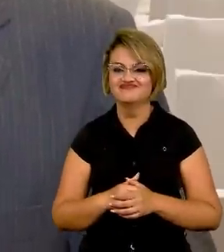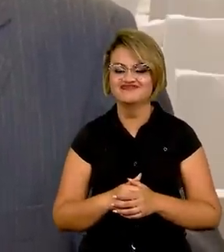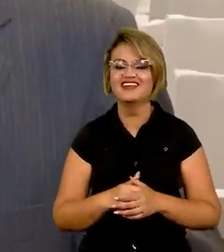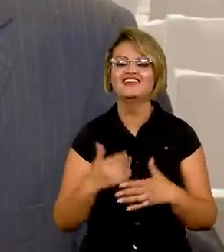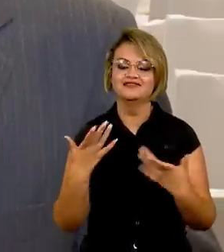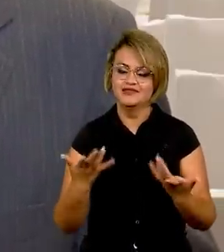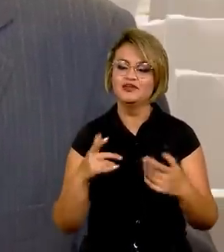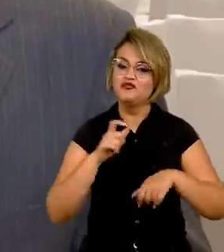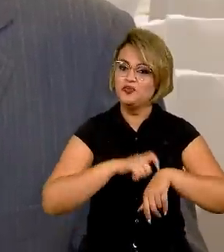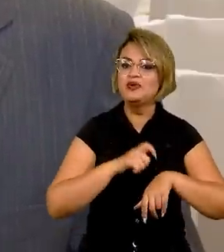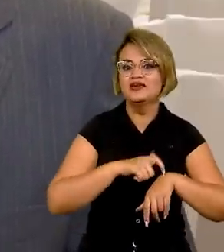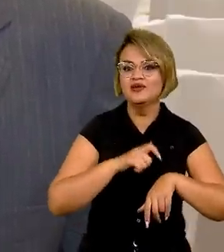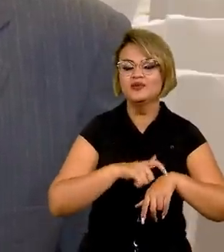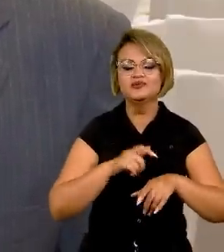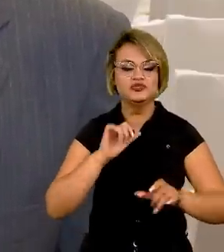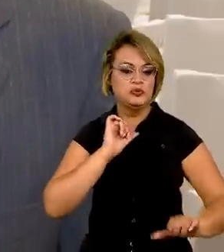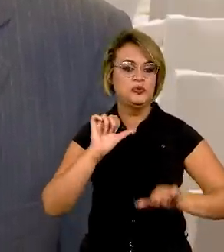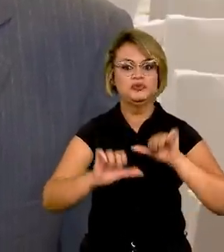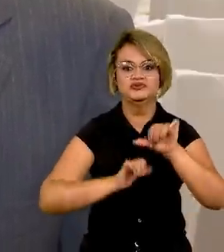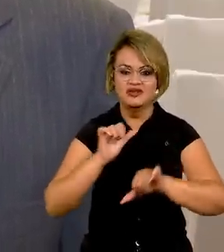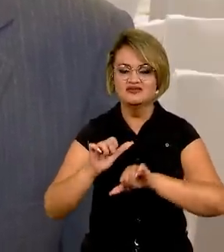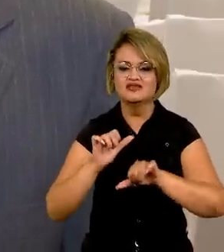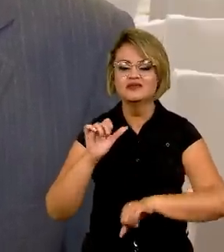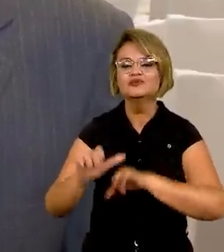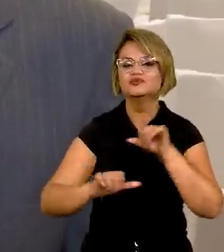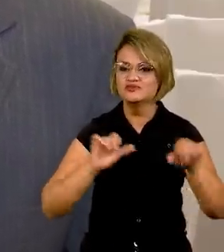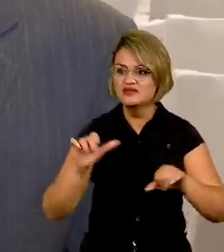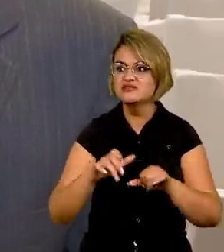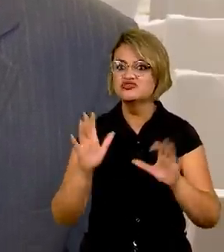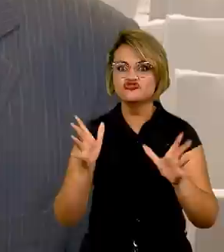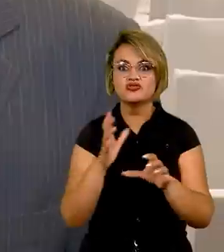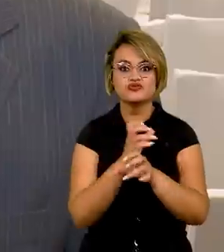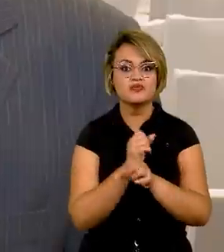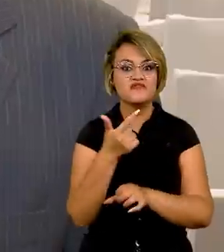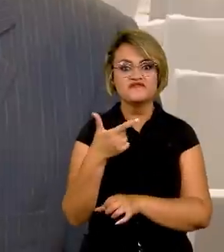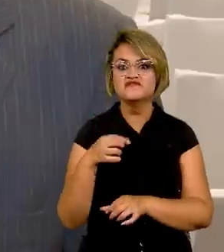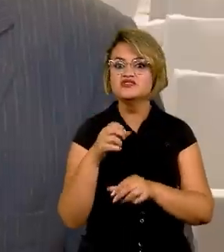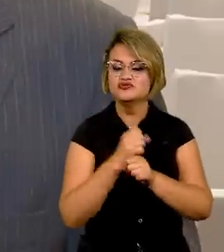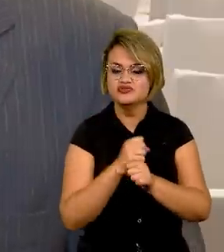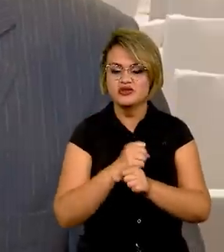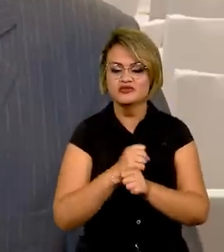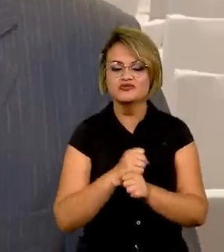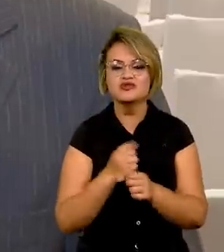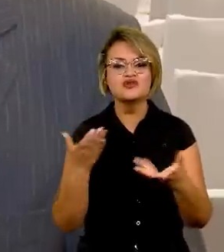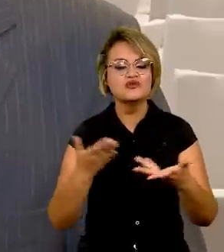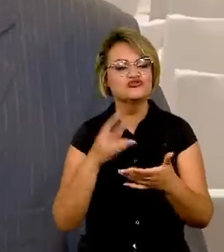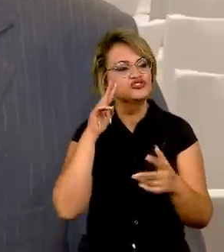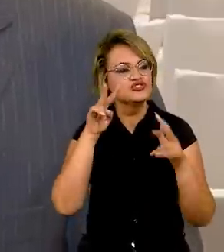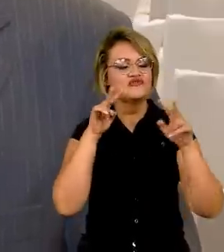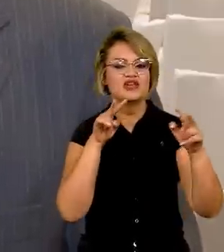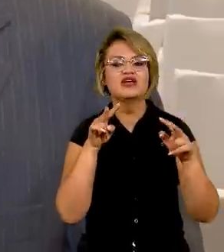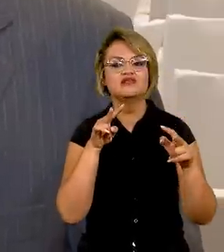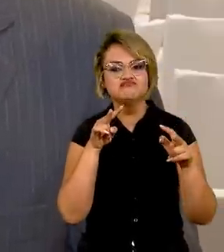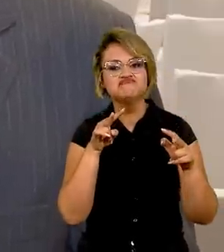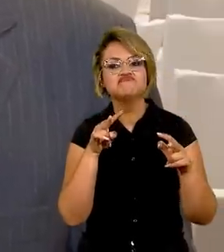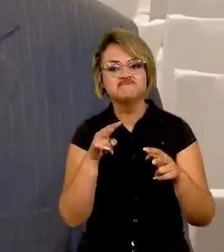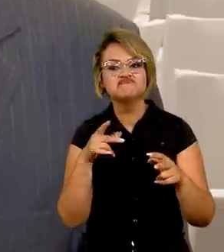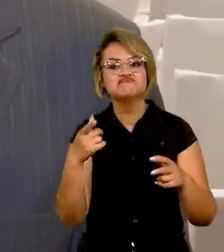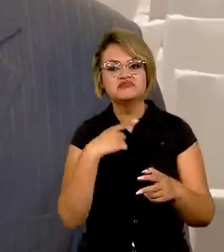houve esse período de uma grande transformação, e já se vão 20 anos, e hoje a gente vê, assim, que ficou uma herança